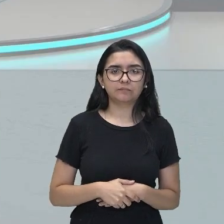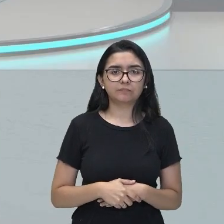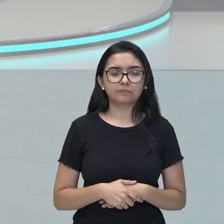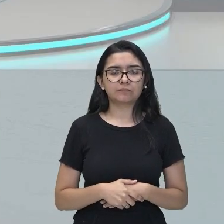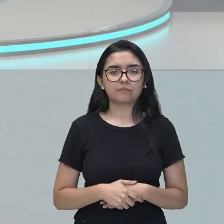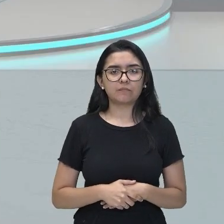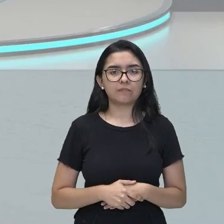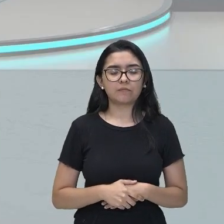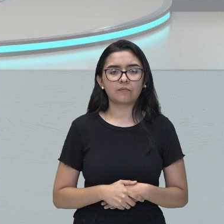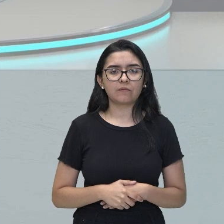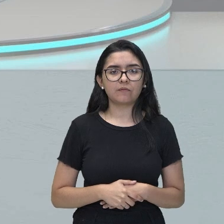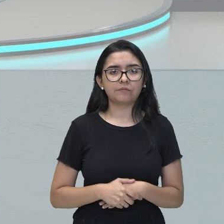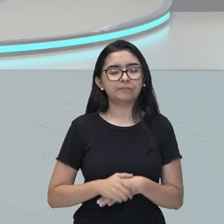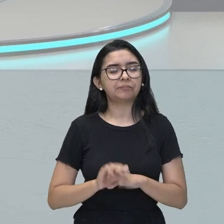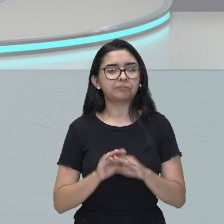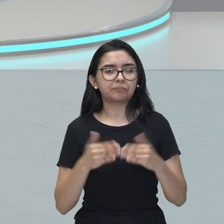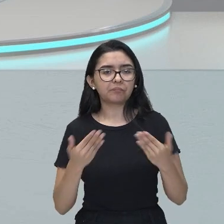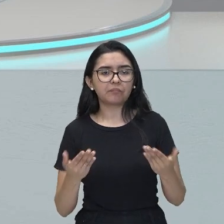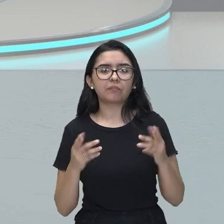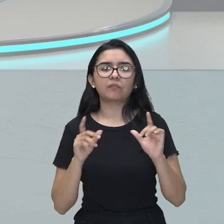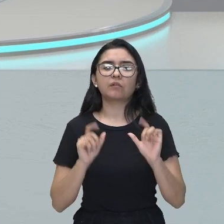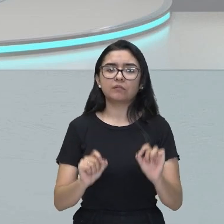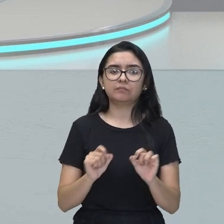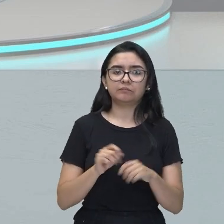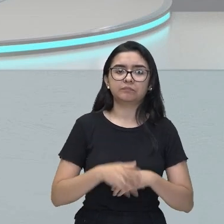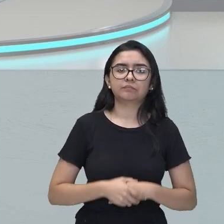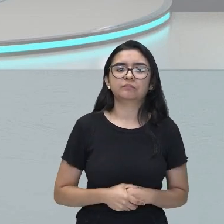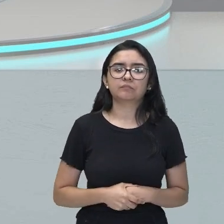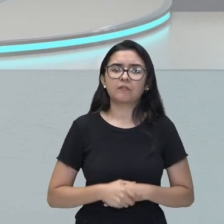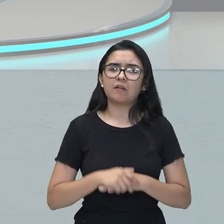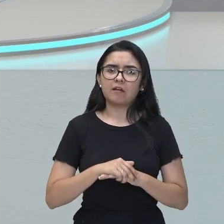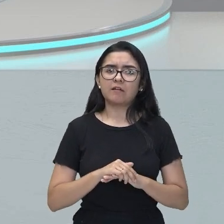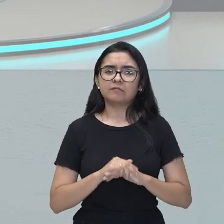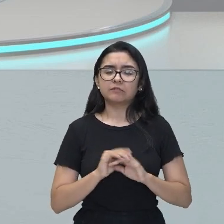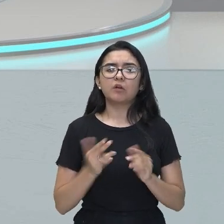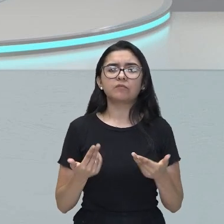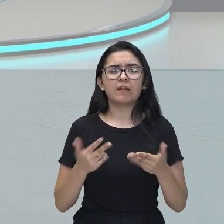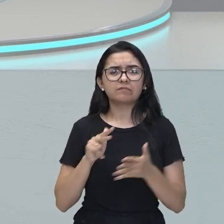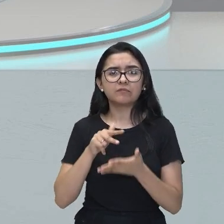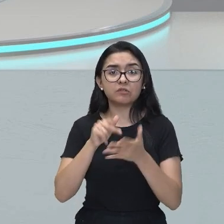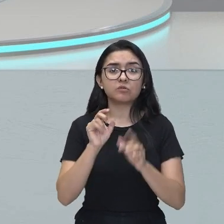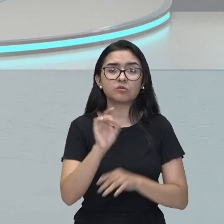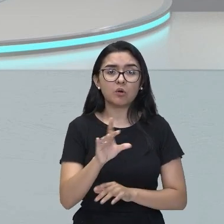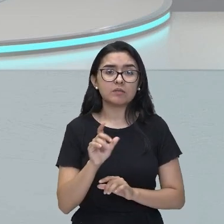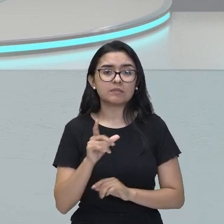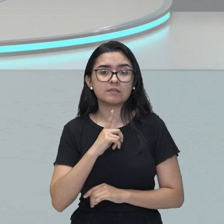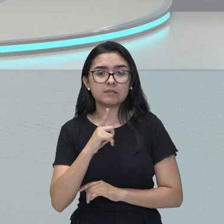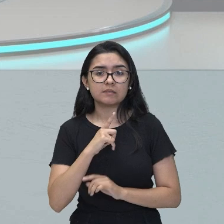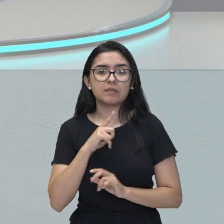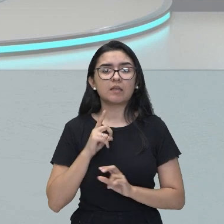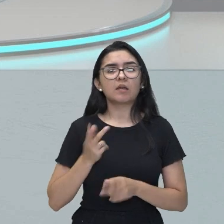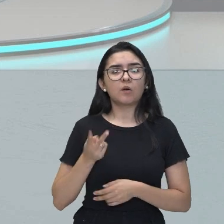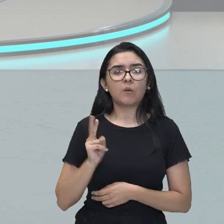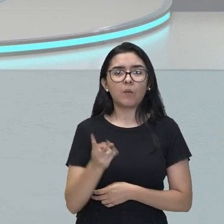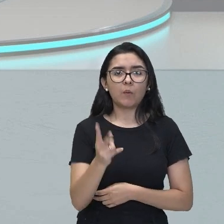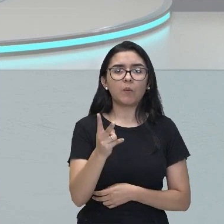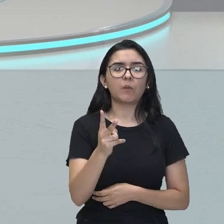Viram? Há firmeza somente na inconstância. Vocês perceberam o jogo de palavras?